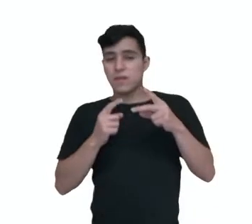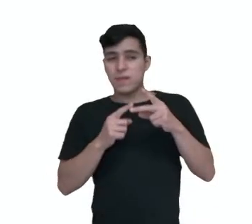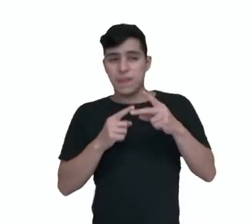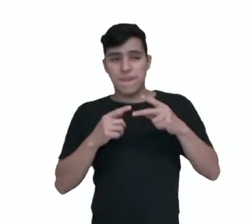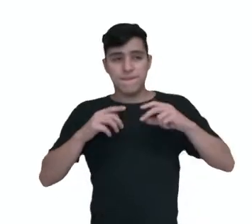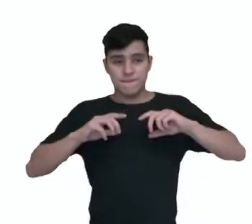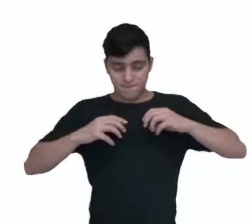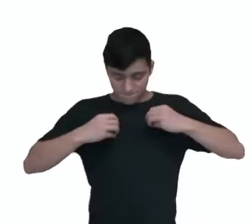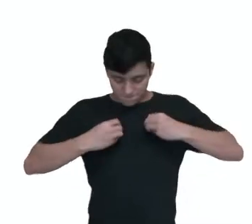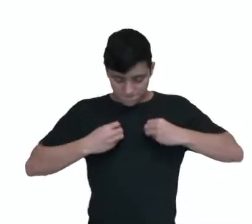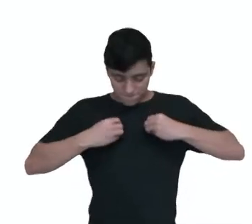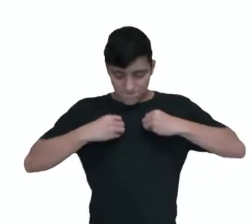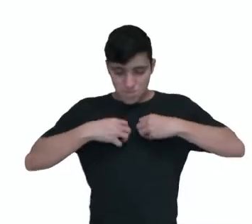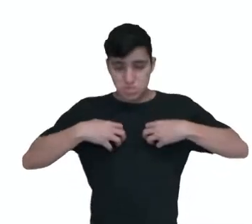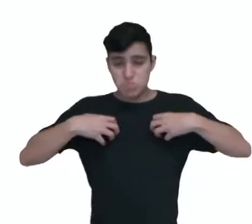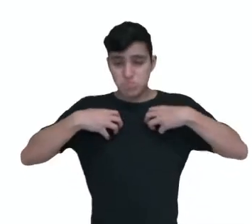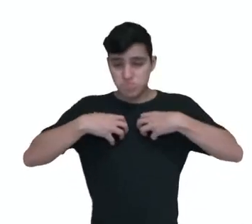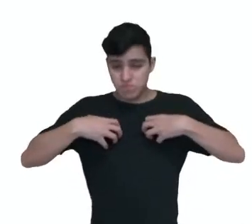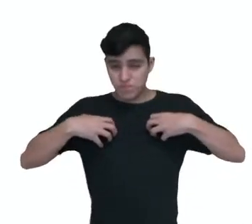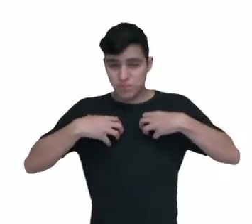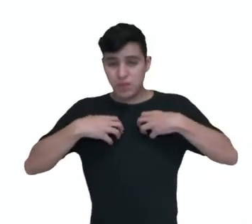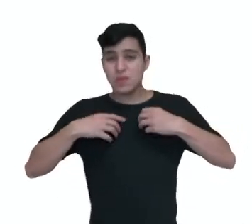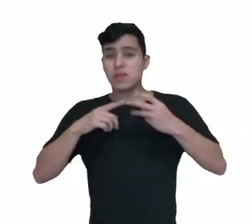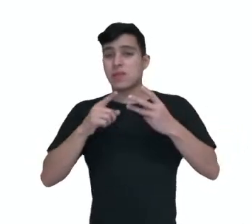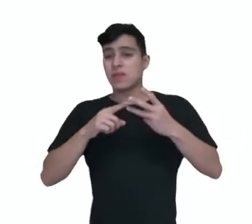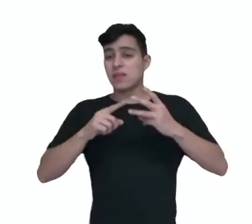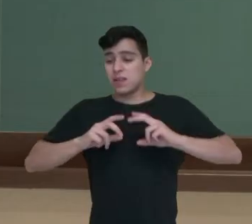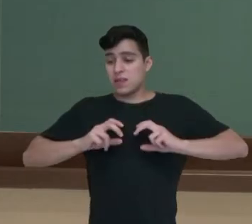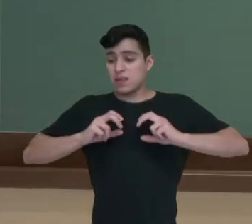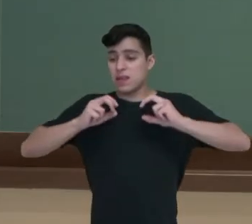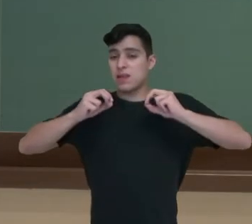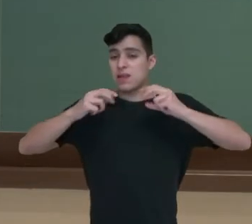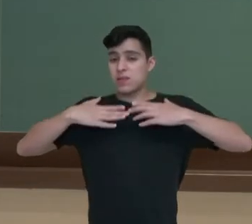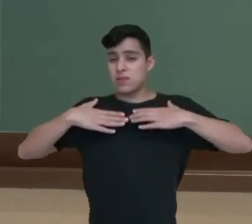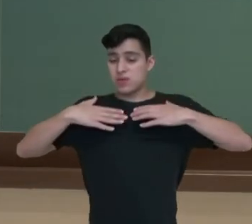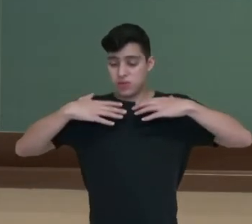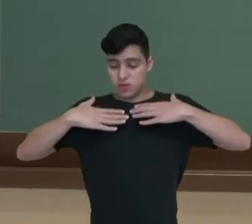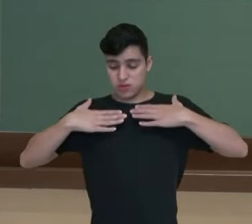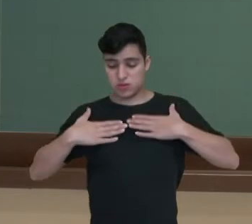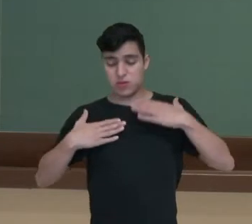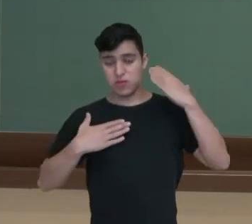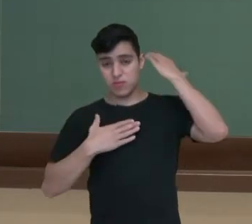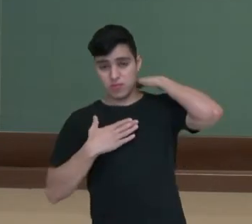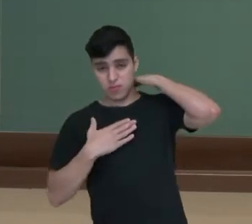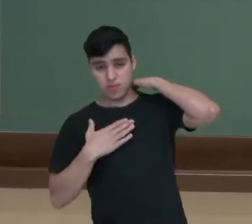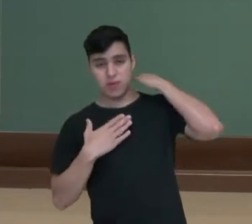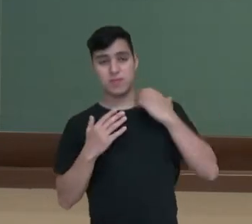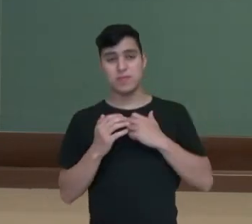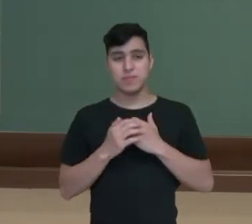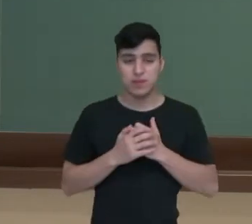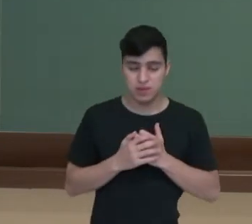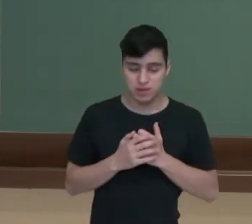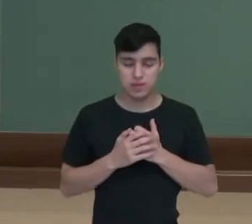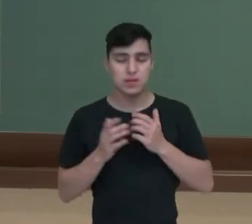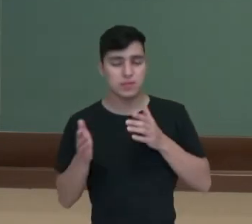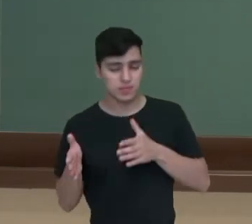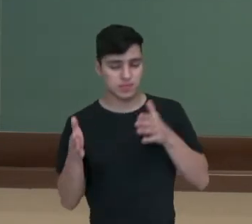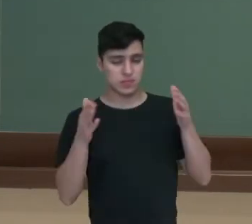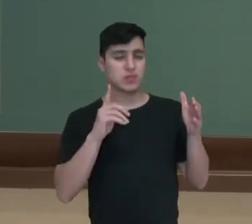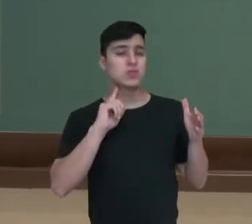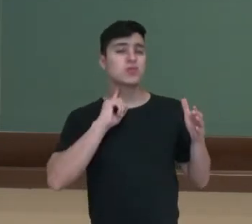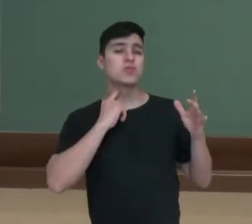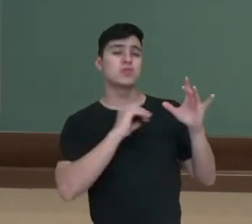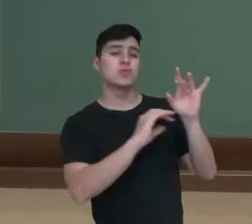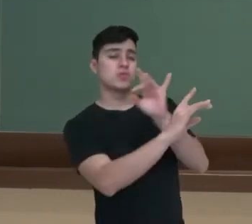superiores e a incidência até de câncer de pulmão. Além da poluição, o ar também